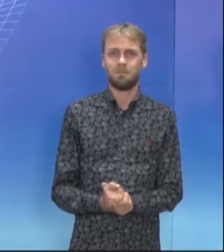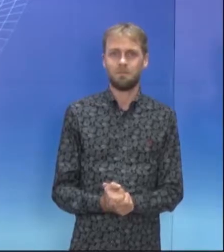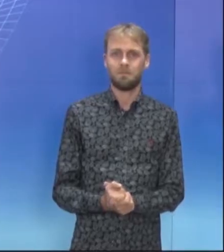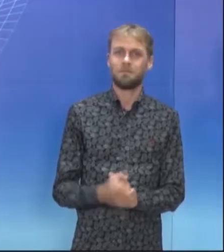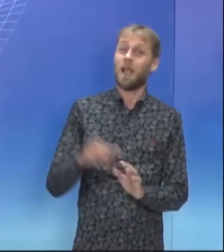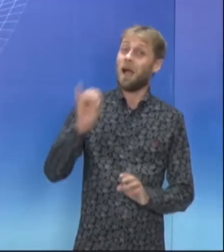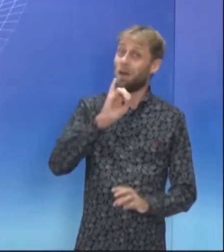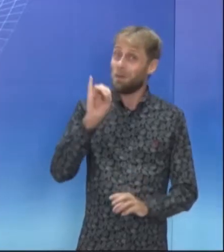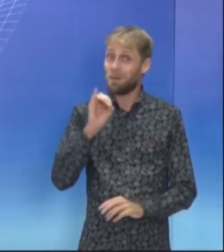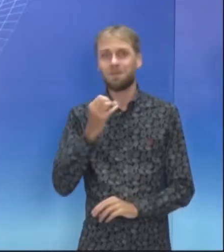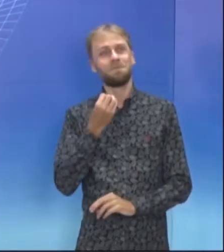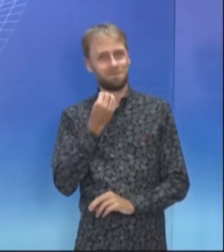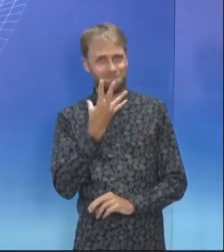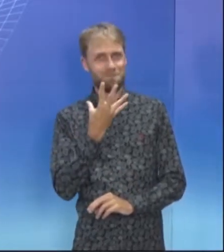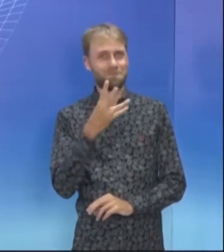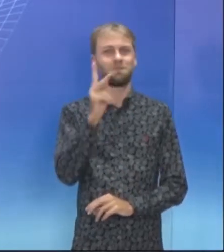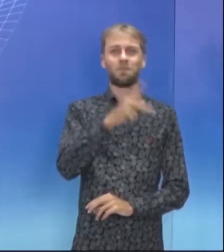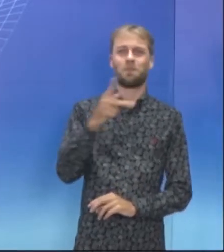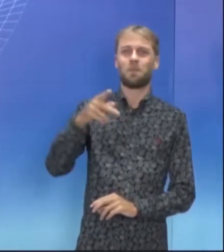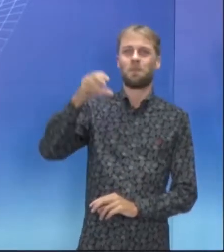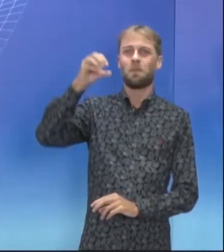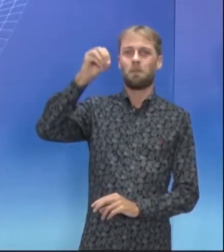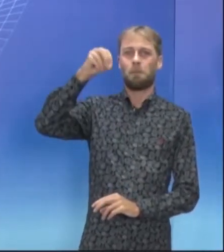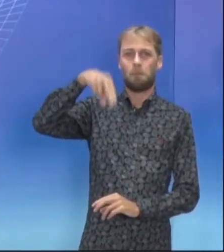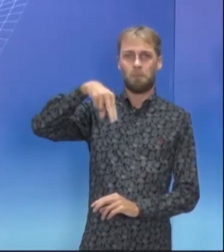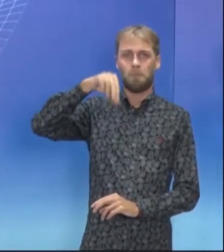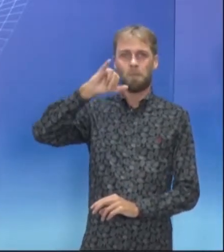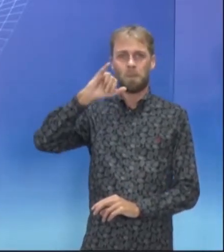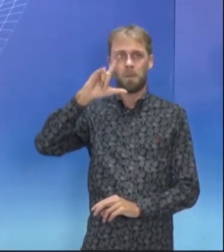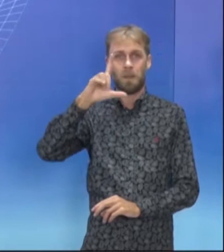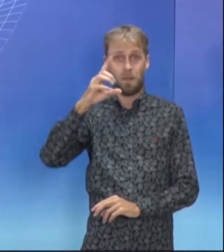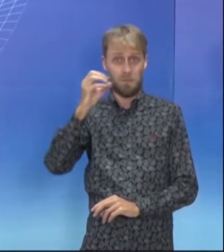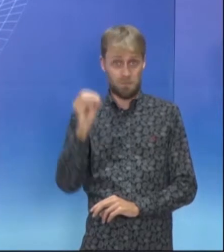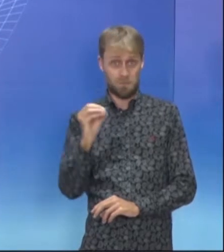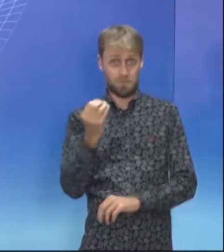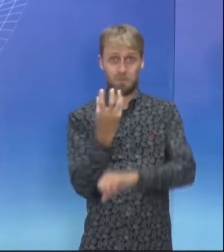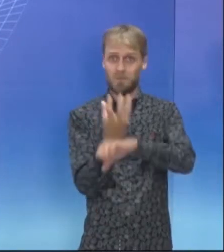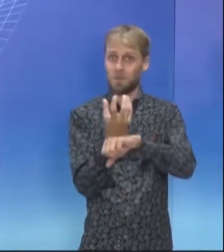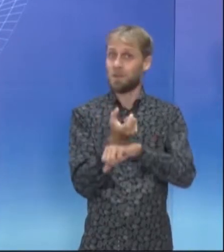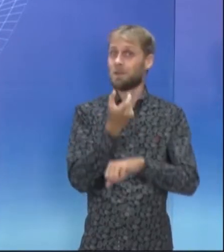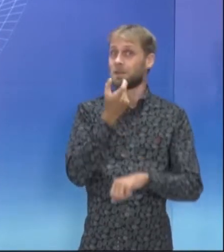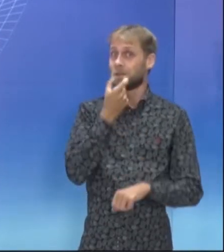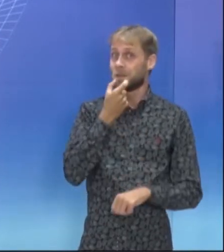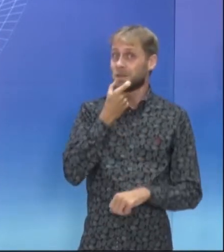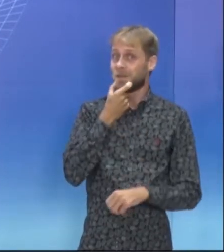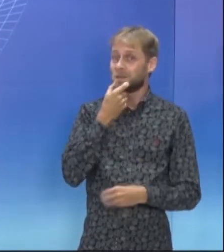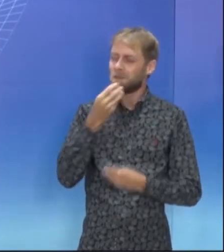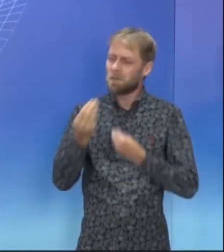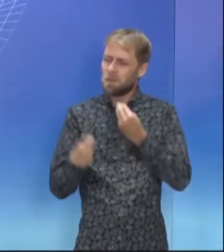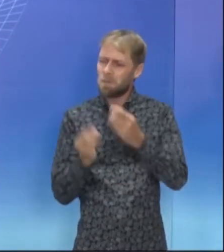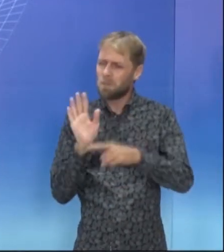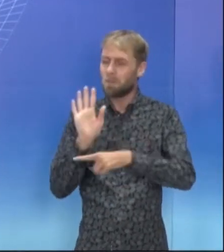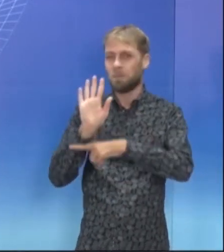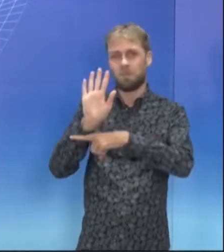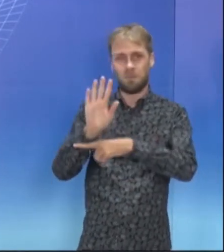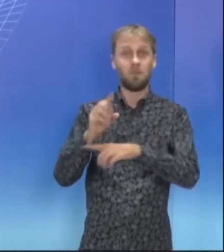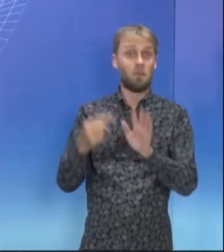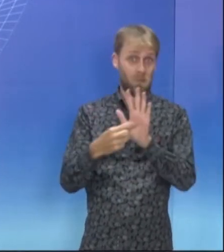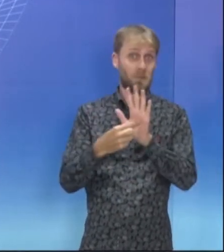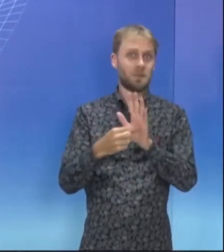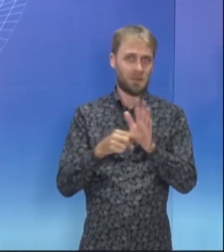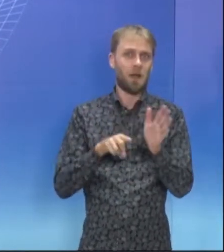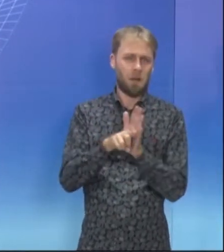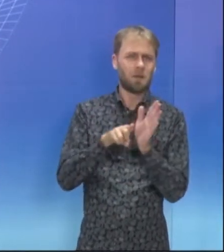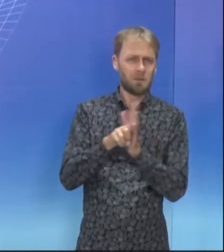Olá, tudo bem? Sou o professor Onildo, de língua inglesa, e nós vamos passar aqui com vocês algumas questões para que